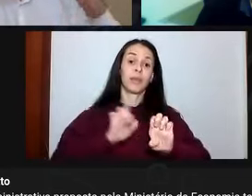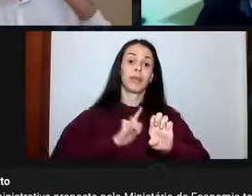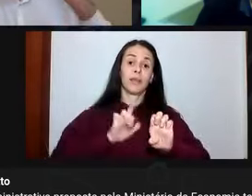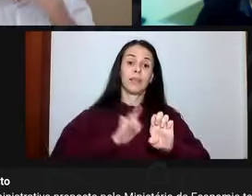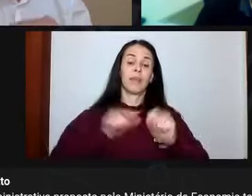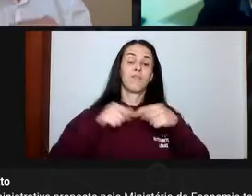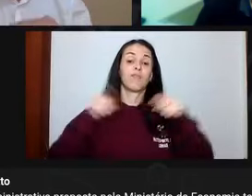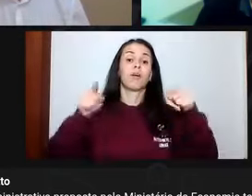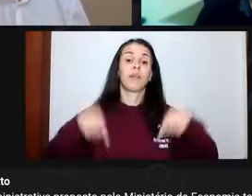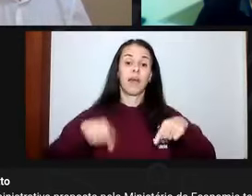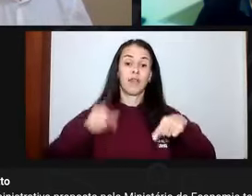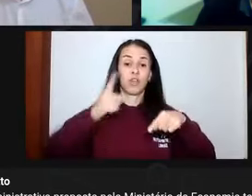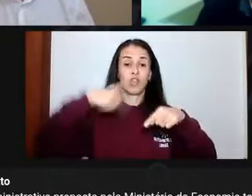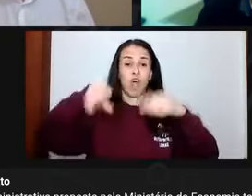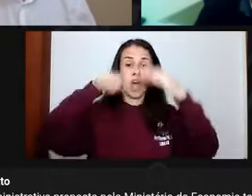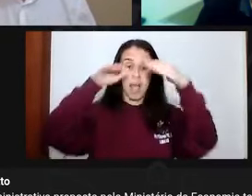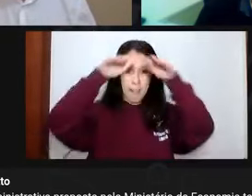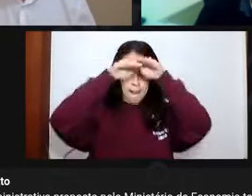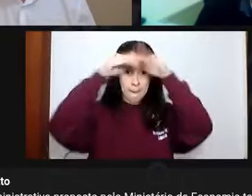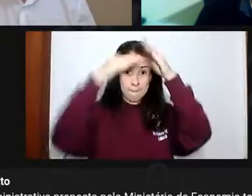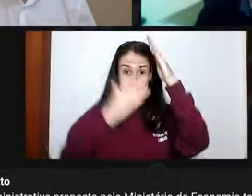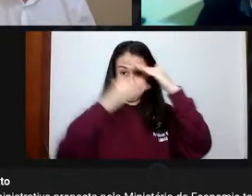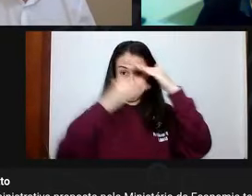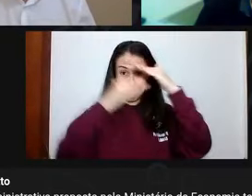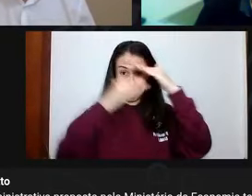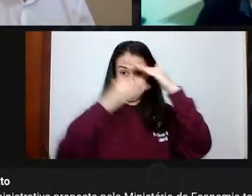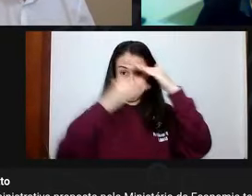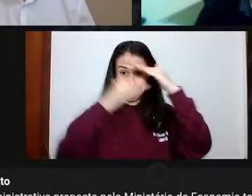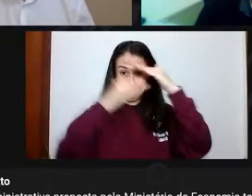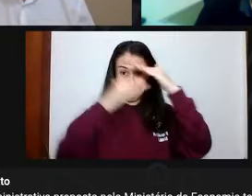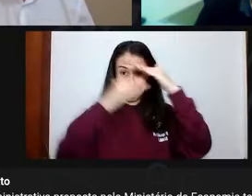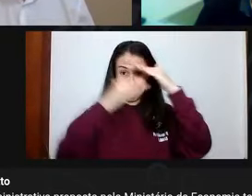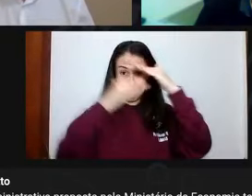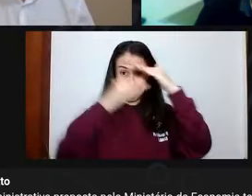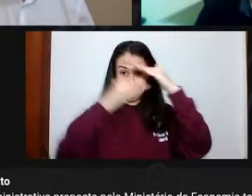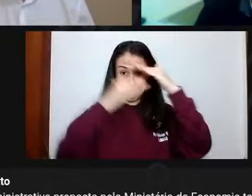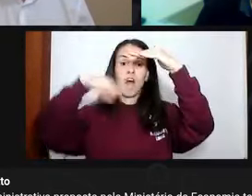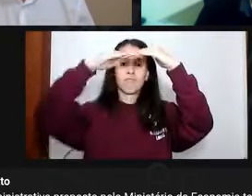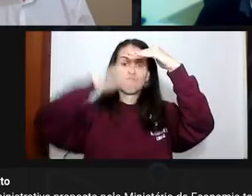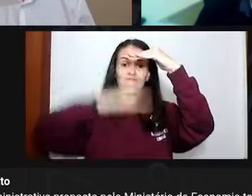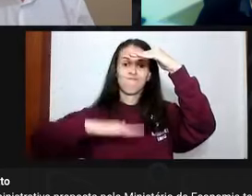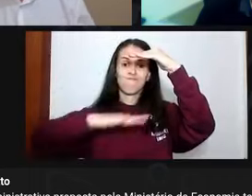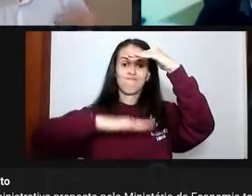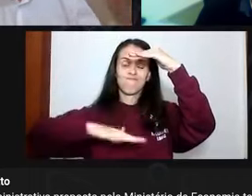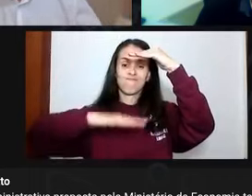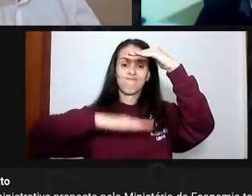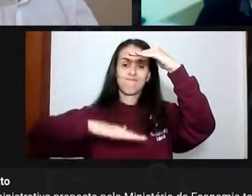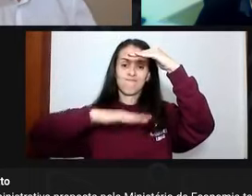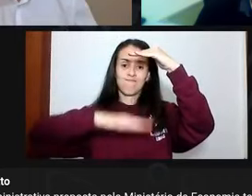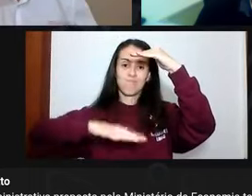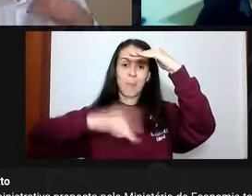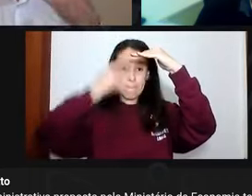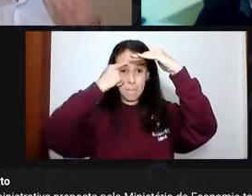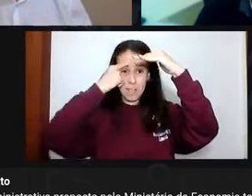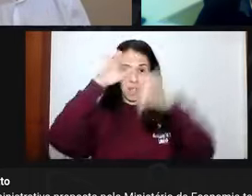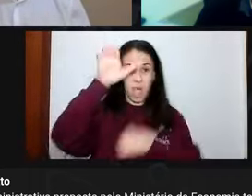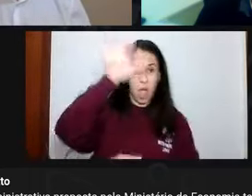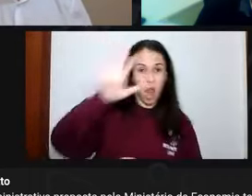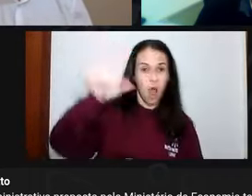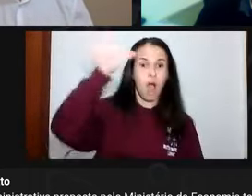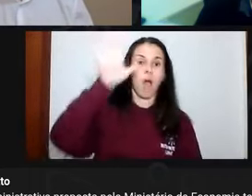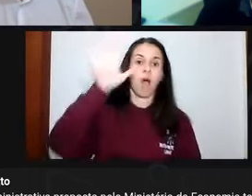abaixo da média de estrutura de serviço público de diversos países da Europa, dos Estados Unidos,